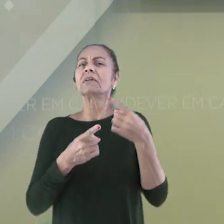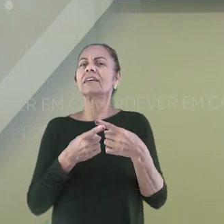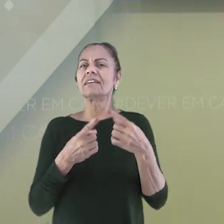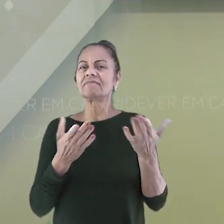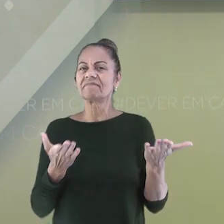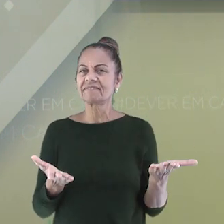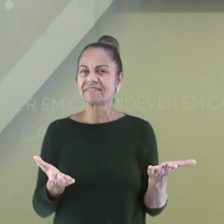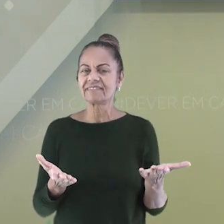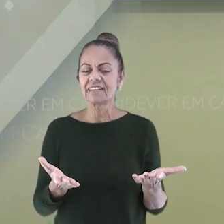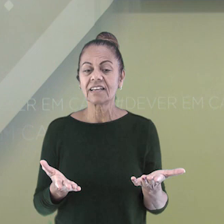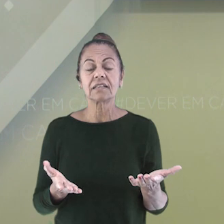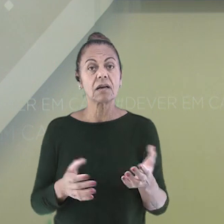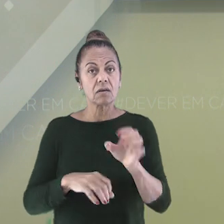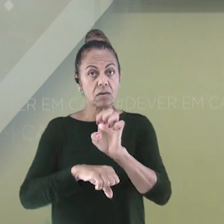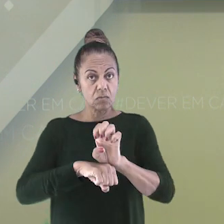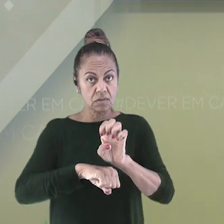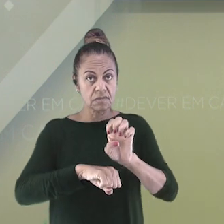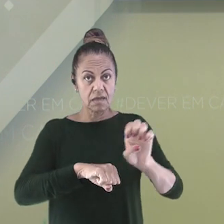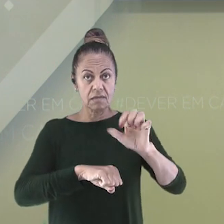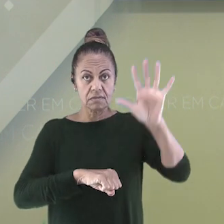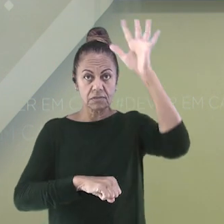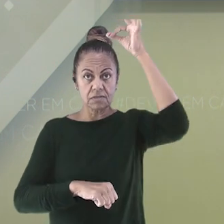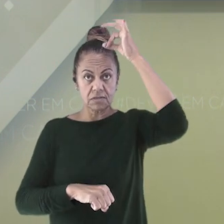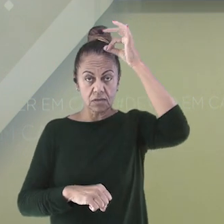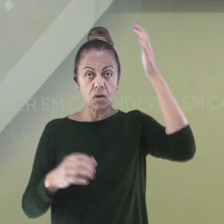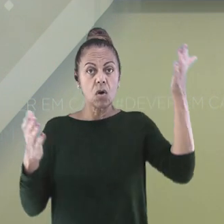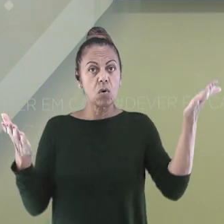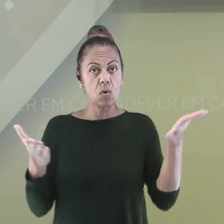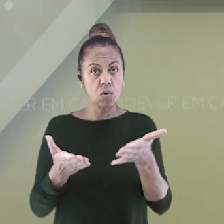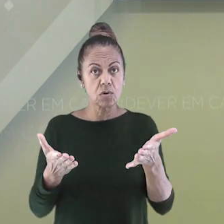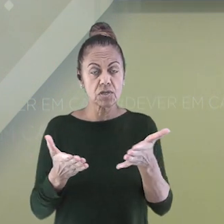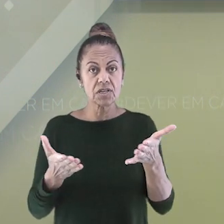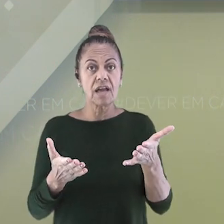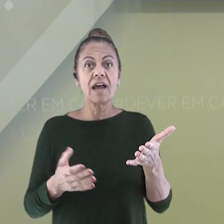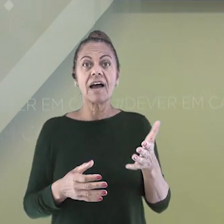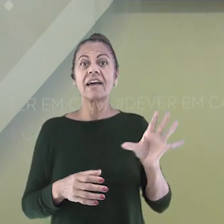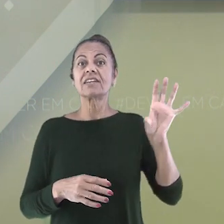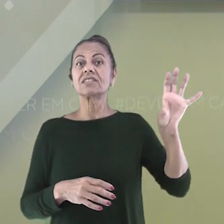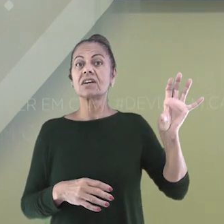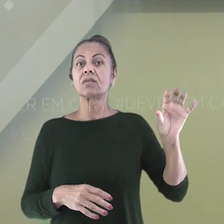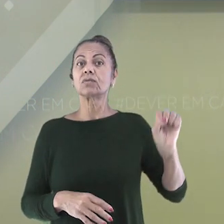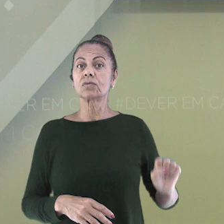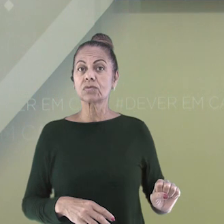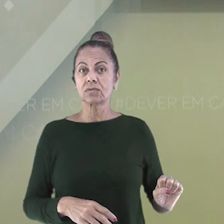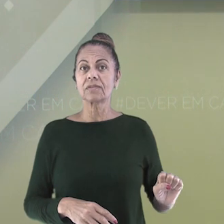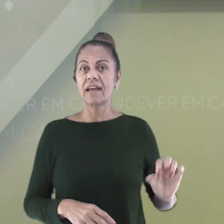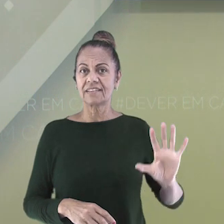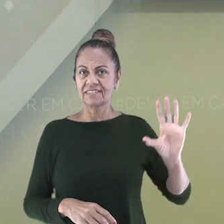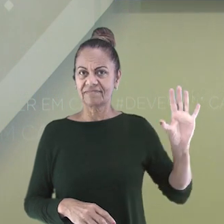O nosso estado, Espírito Santo, ocupa hoje a região Sudeste. Vamos entender um pouco das